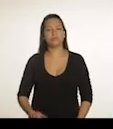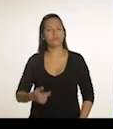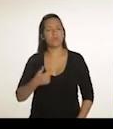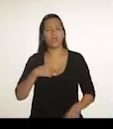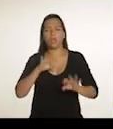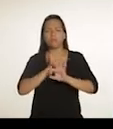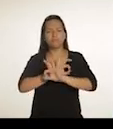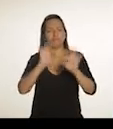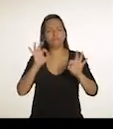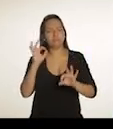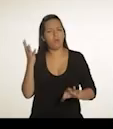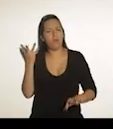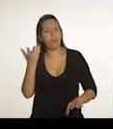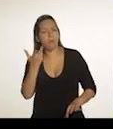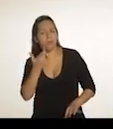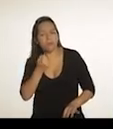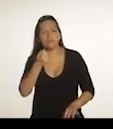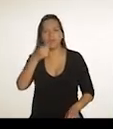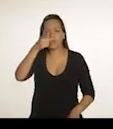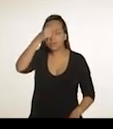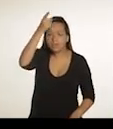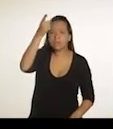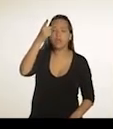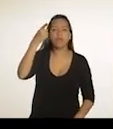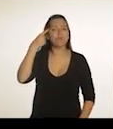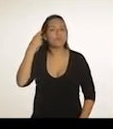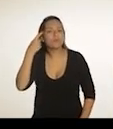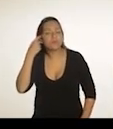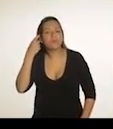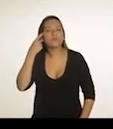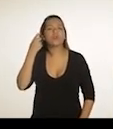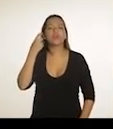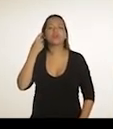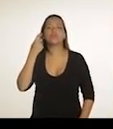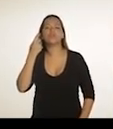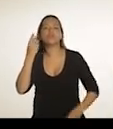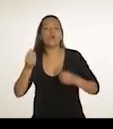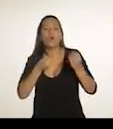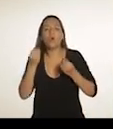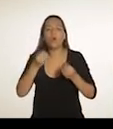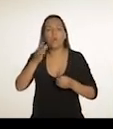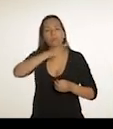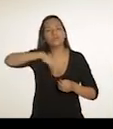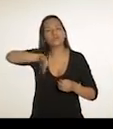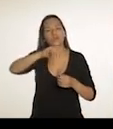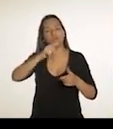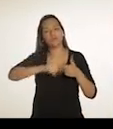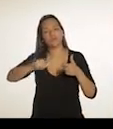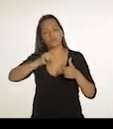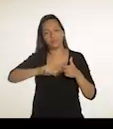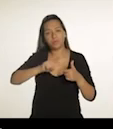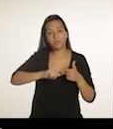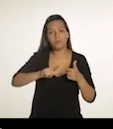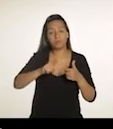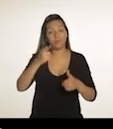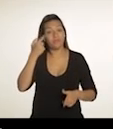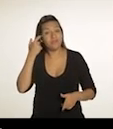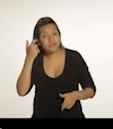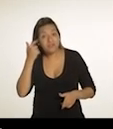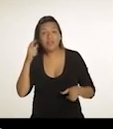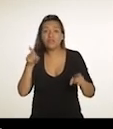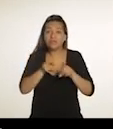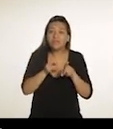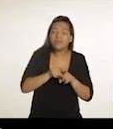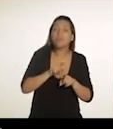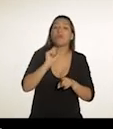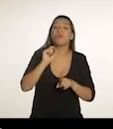Achei muito boa a posição do Freixo em relação aos nossos problemas. Pelo menos o Freixo